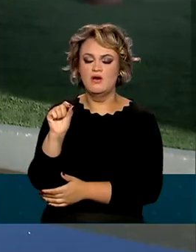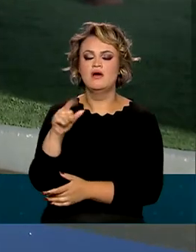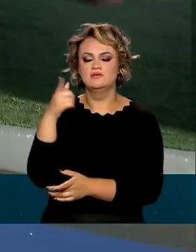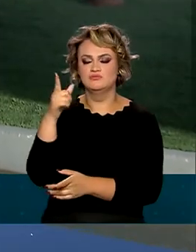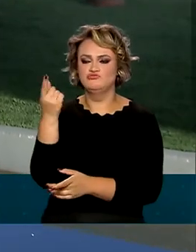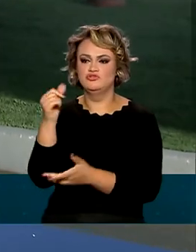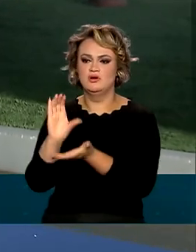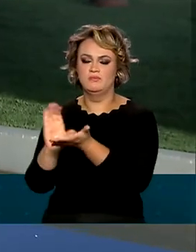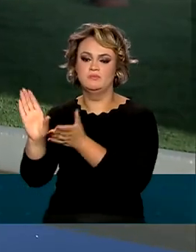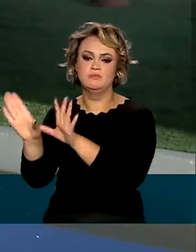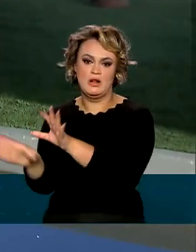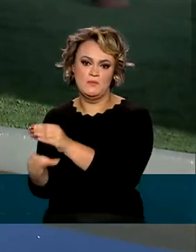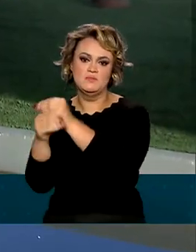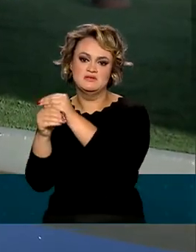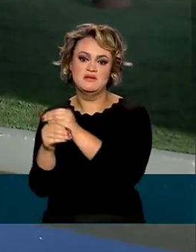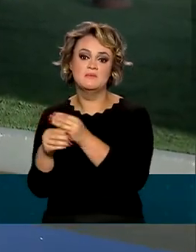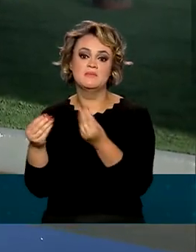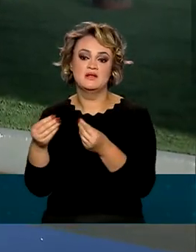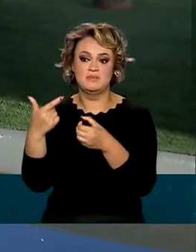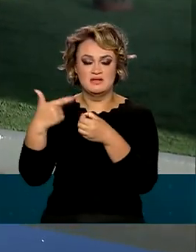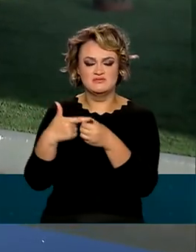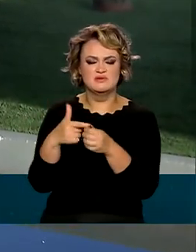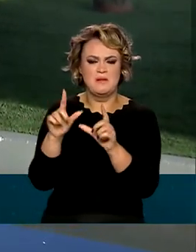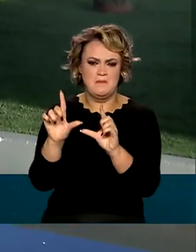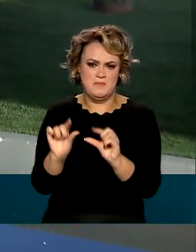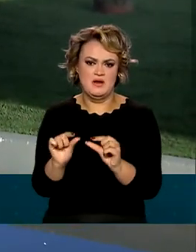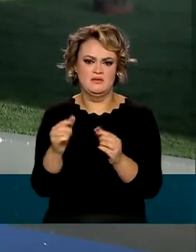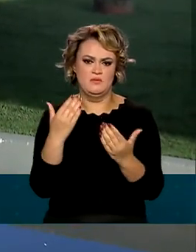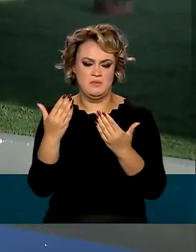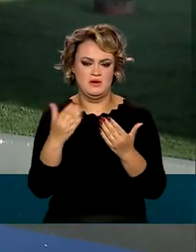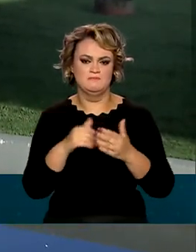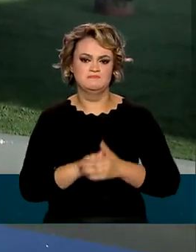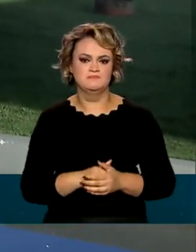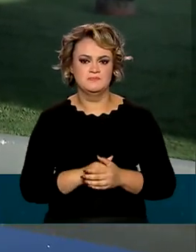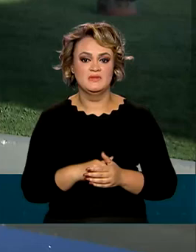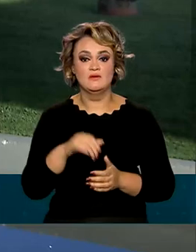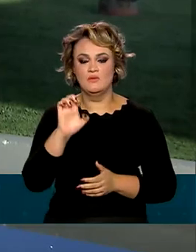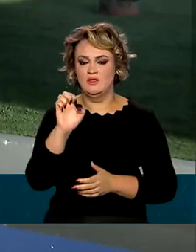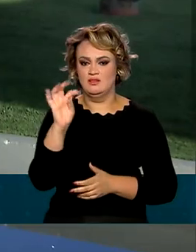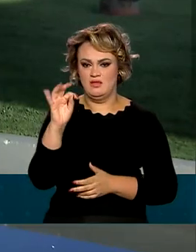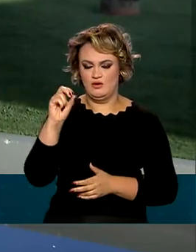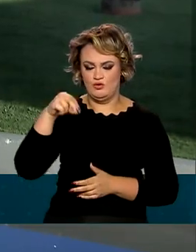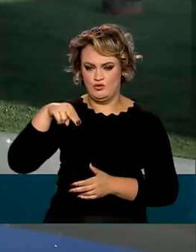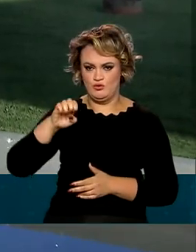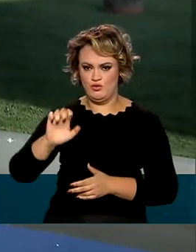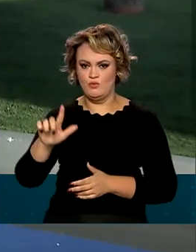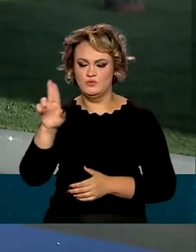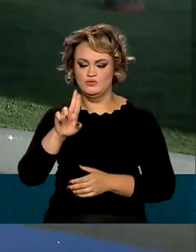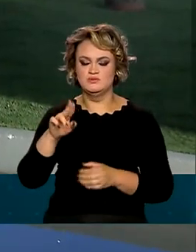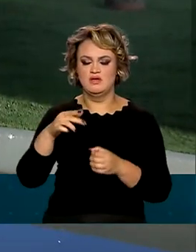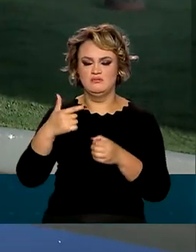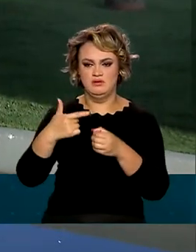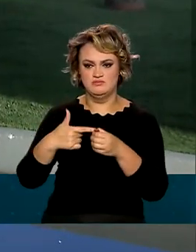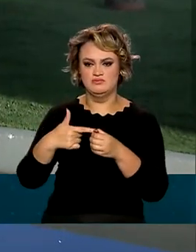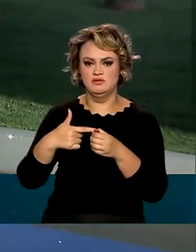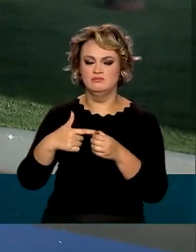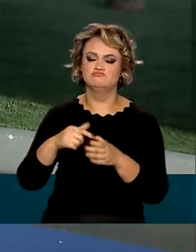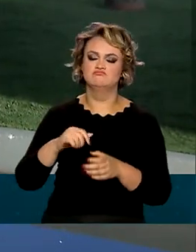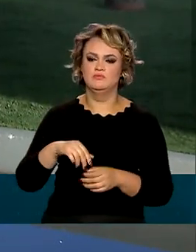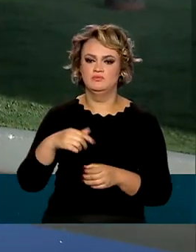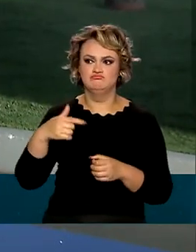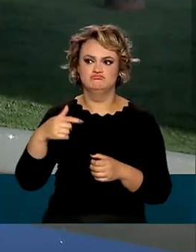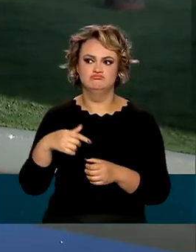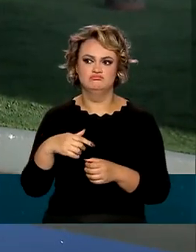combustível mais atrativo em relação à gasolina. A PEC justifica o Estado de Emergência com o aumento